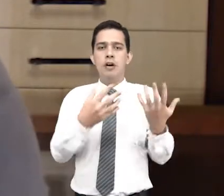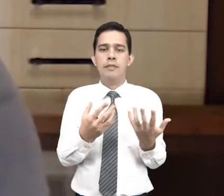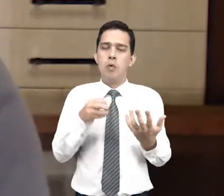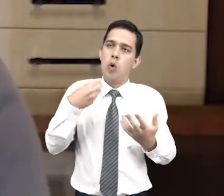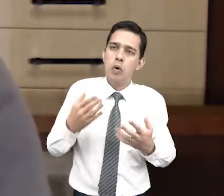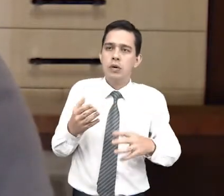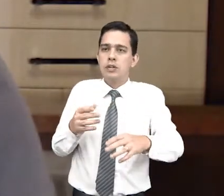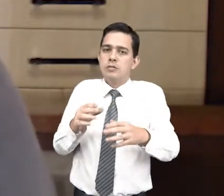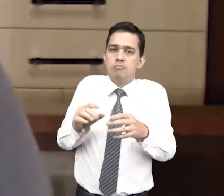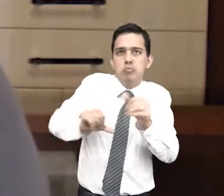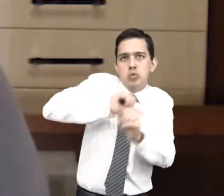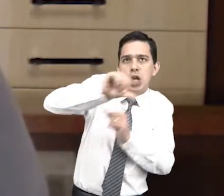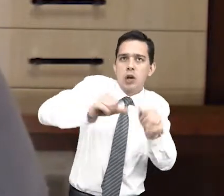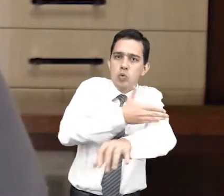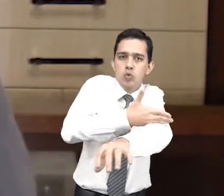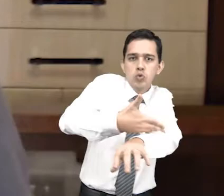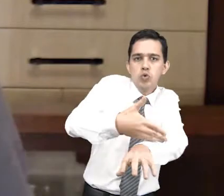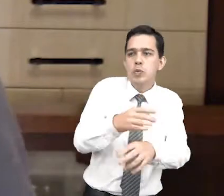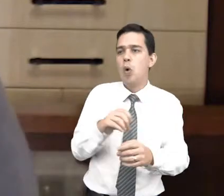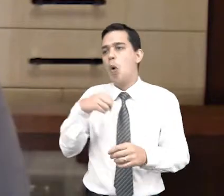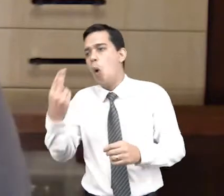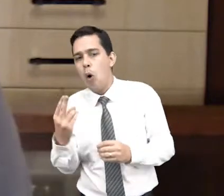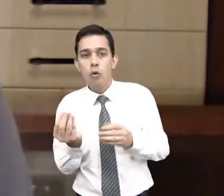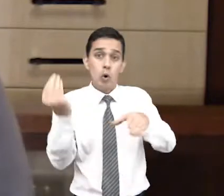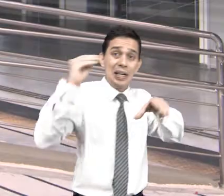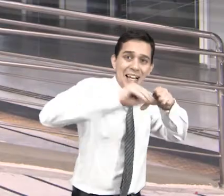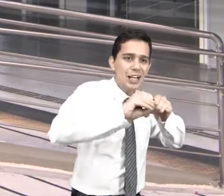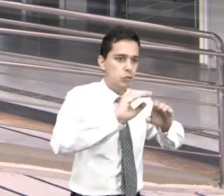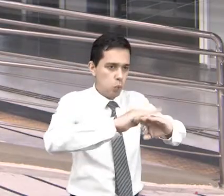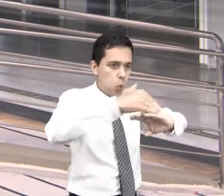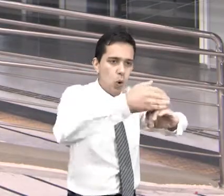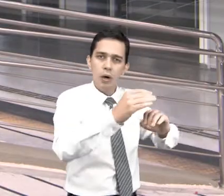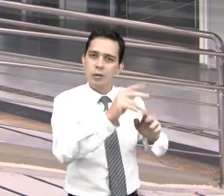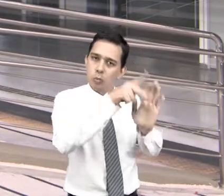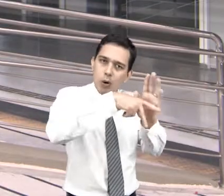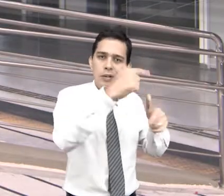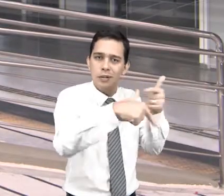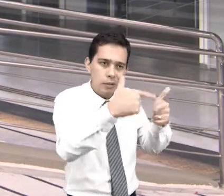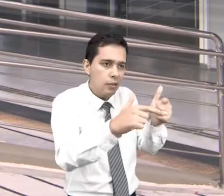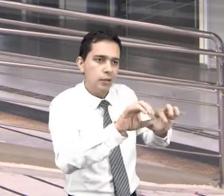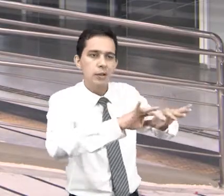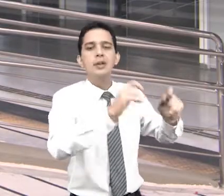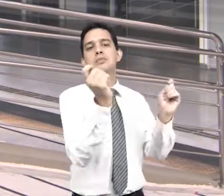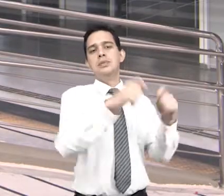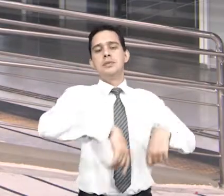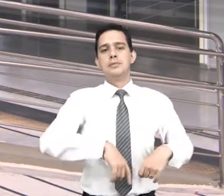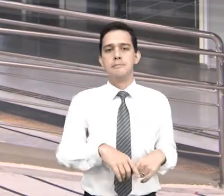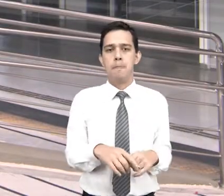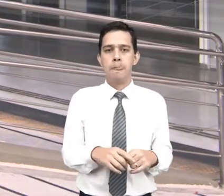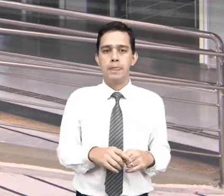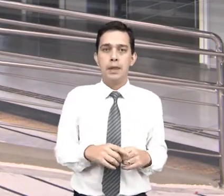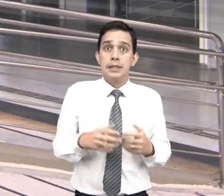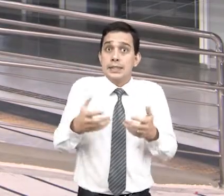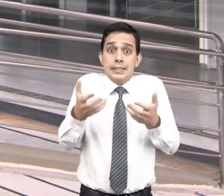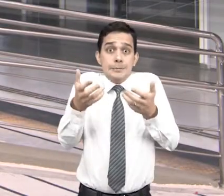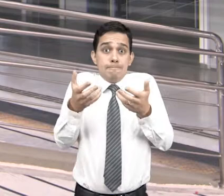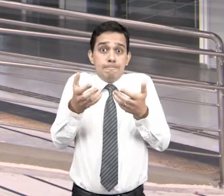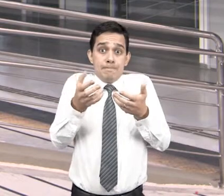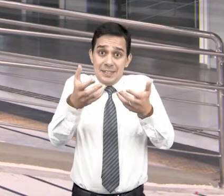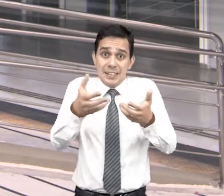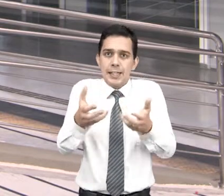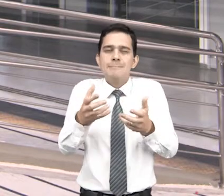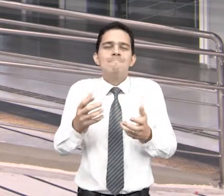seja mudando rotinas, seja automatizando outras rotinas. A expectativa de um futuro com menos gastos e o trabalho dos